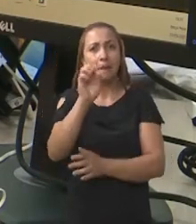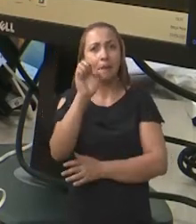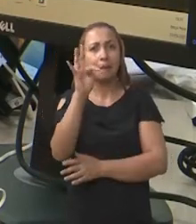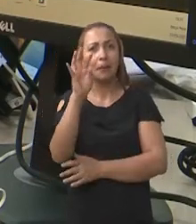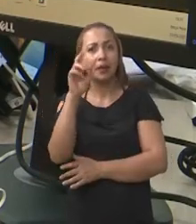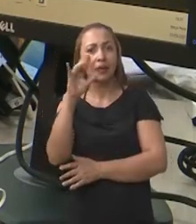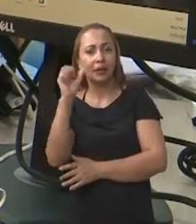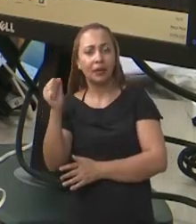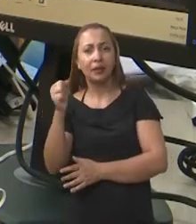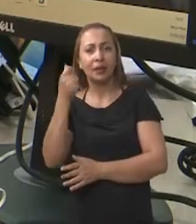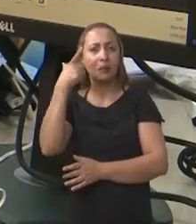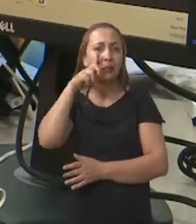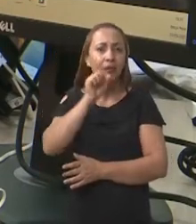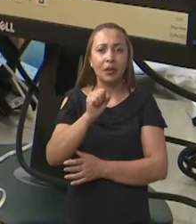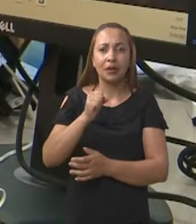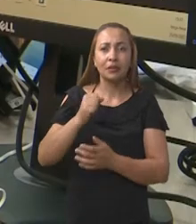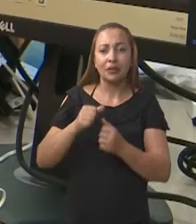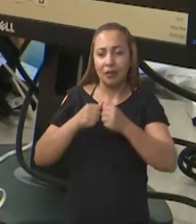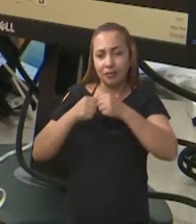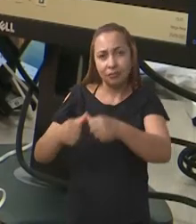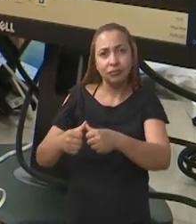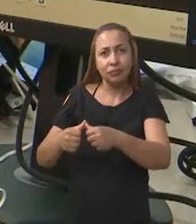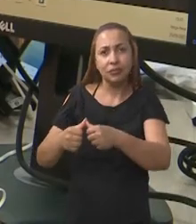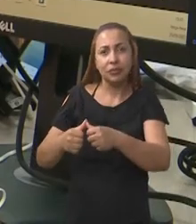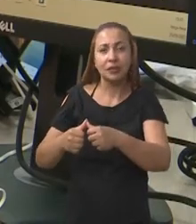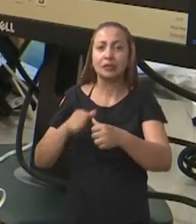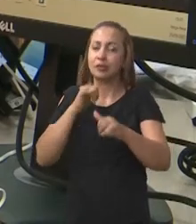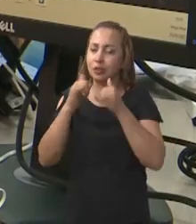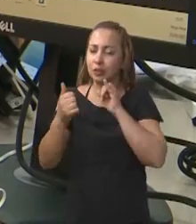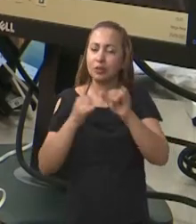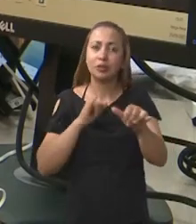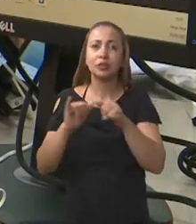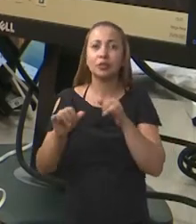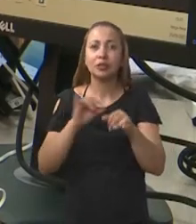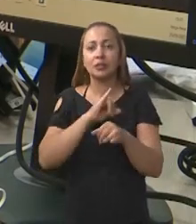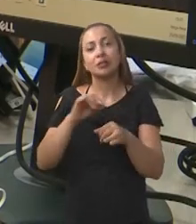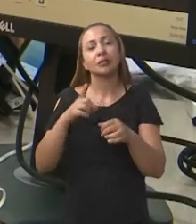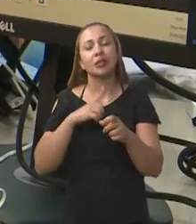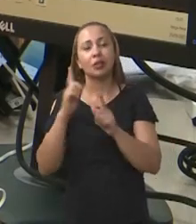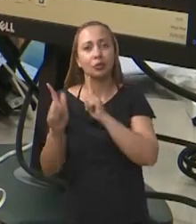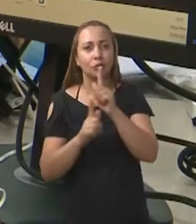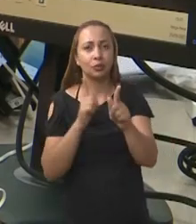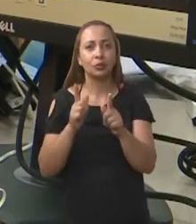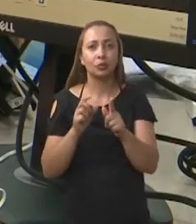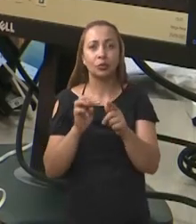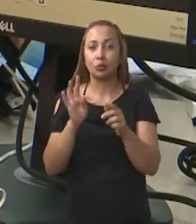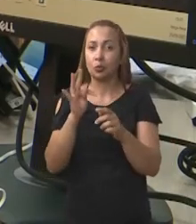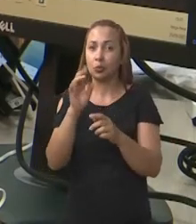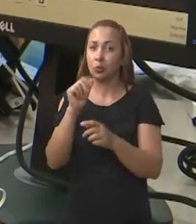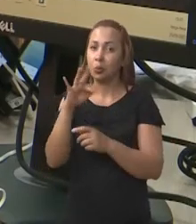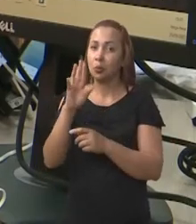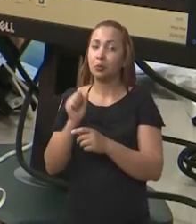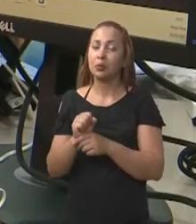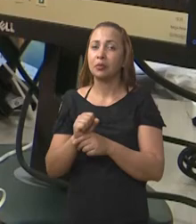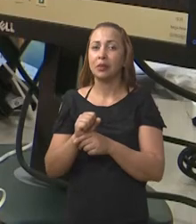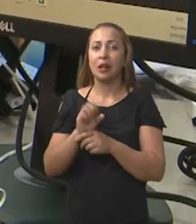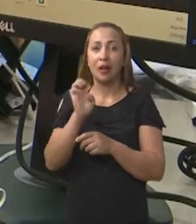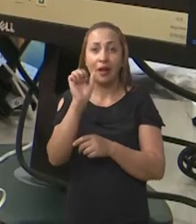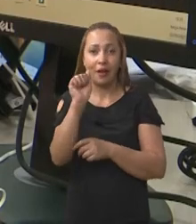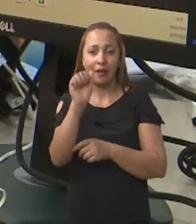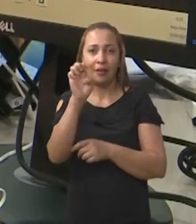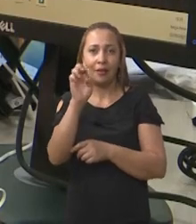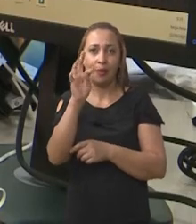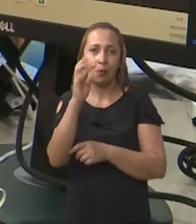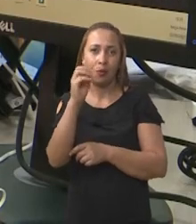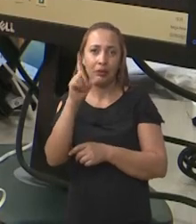para garantir a estabilidade da rede, em caso de geração fotovoltaica, geração de turbina eólica, então todo um conhecimento na área